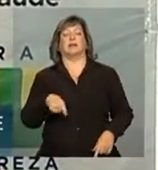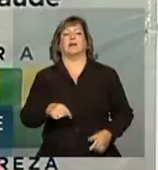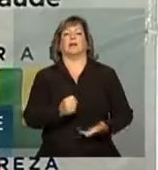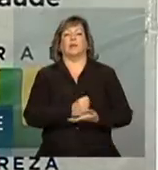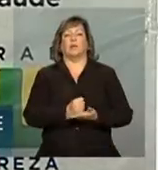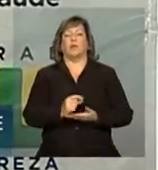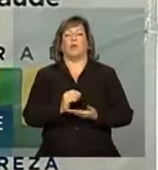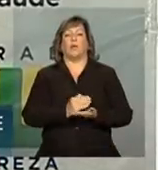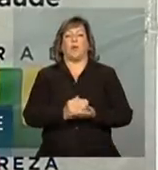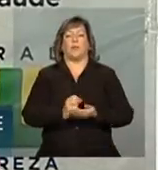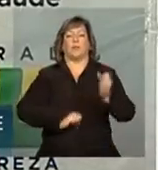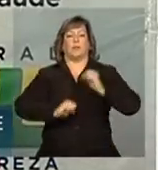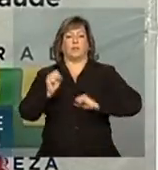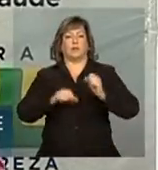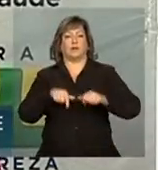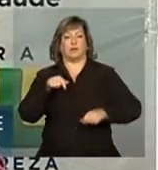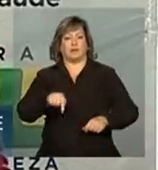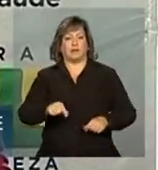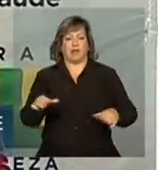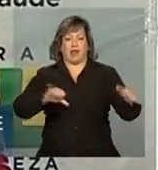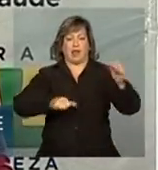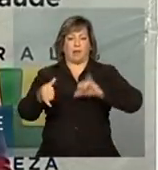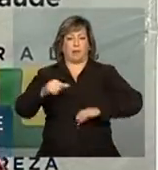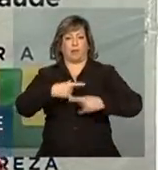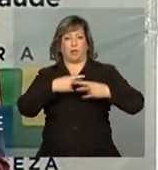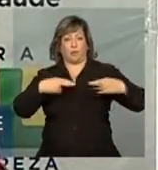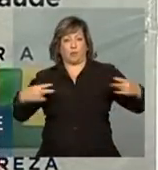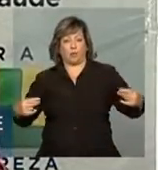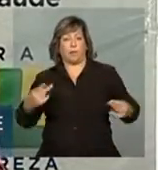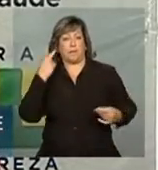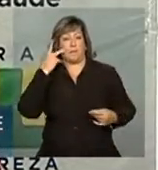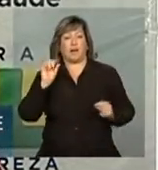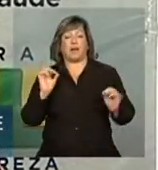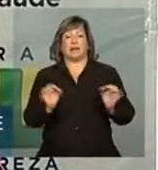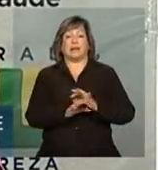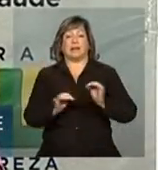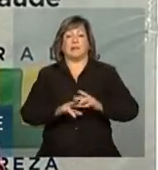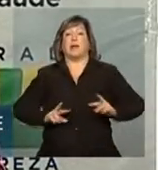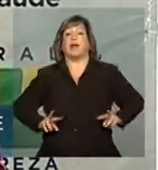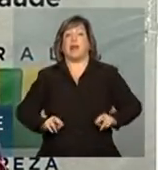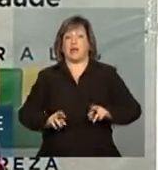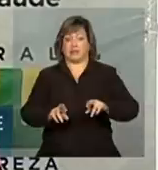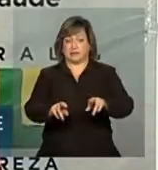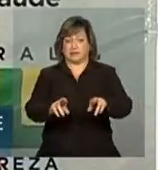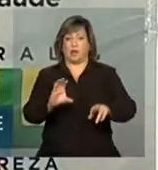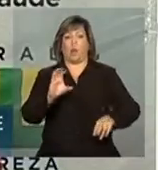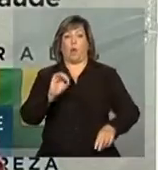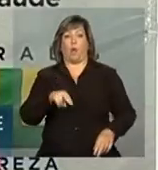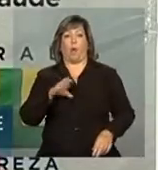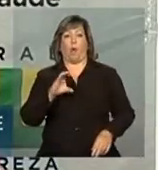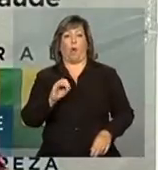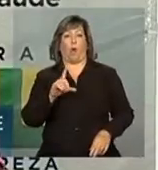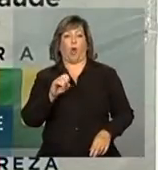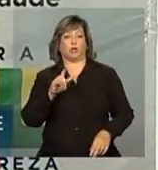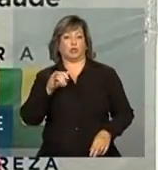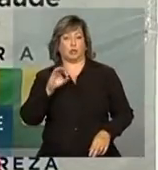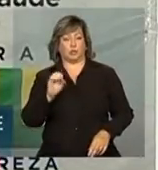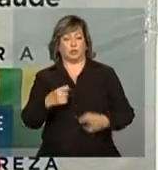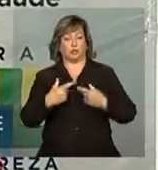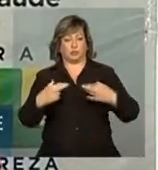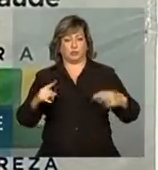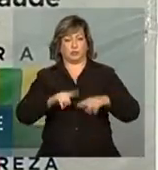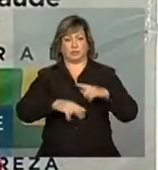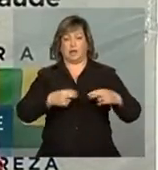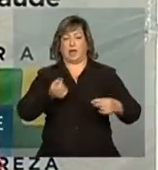produção pelo laboratório de medicamentos oncológicos, ou seja, usados para tratamento do câncer. Essa é mais uma